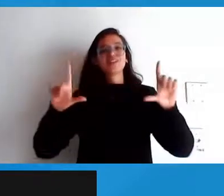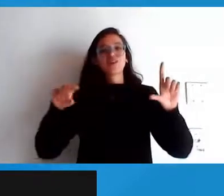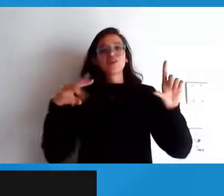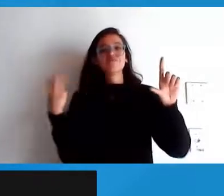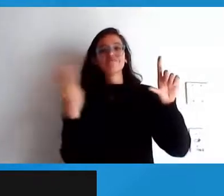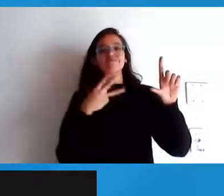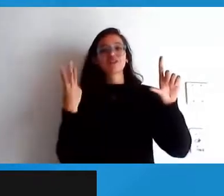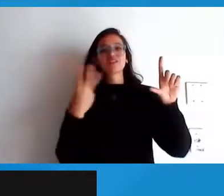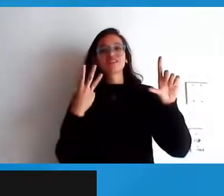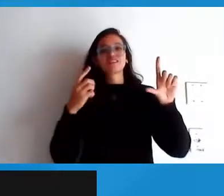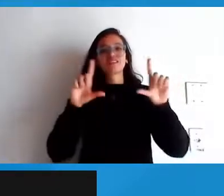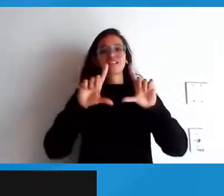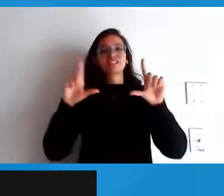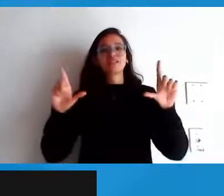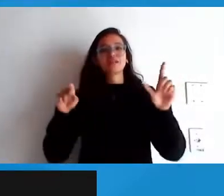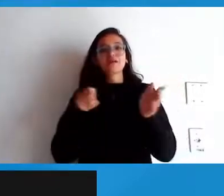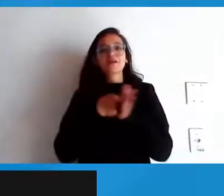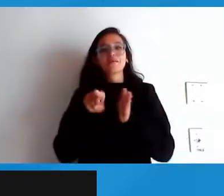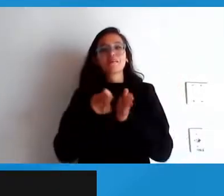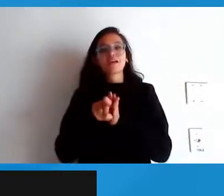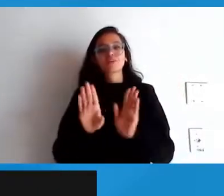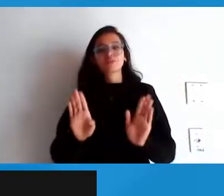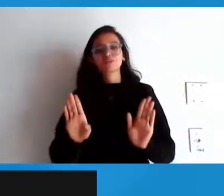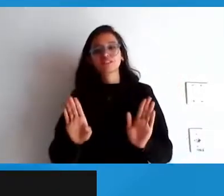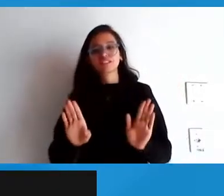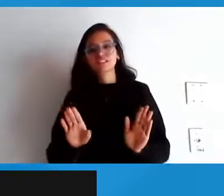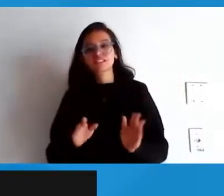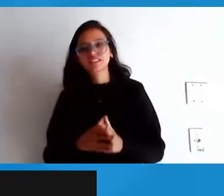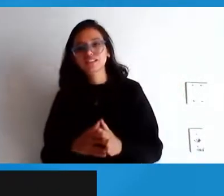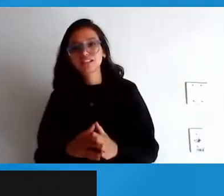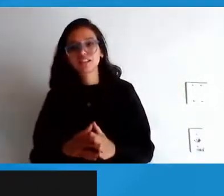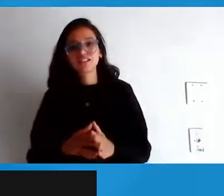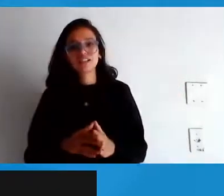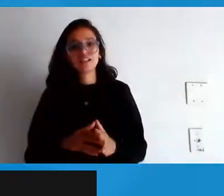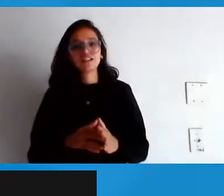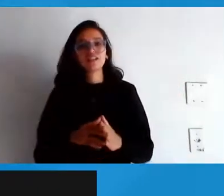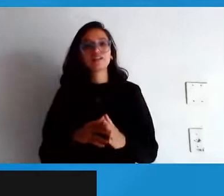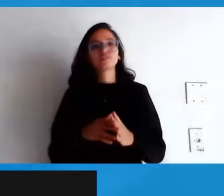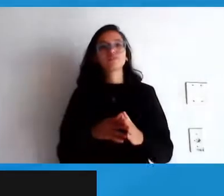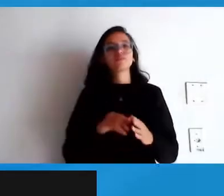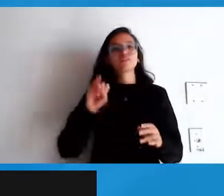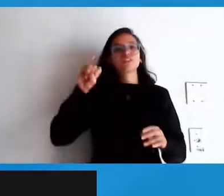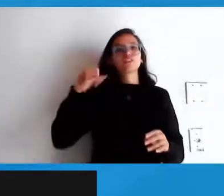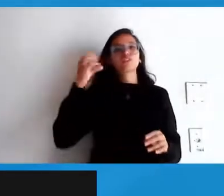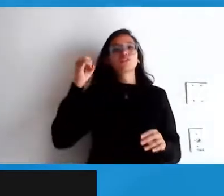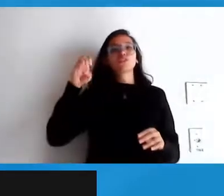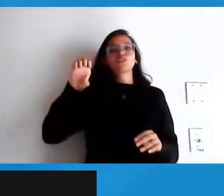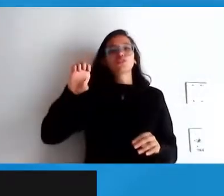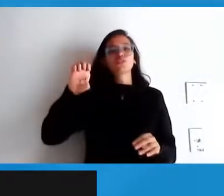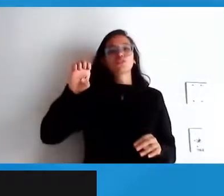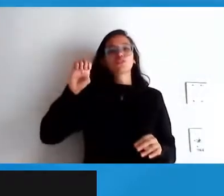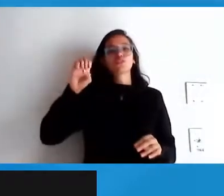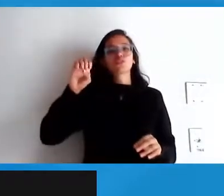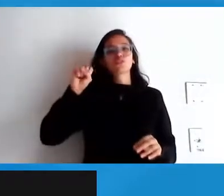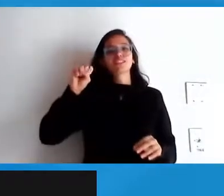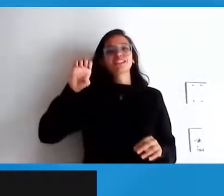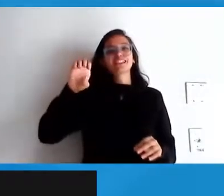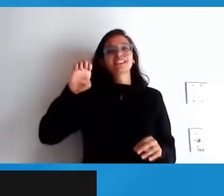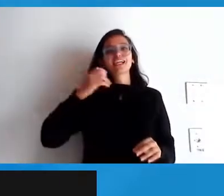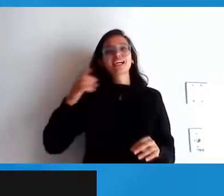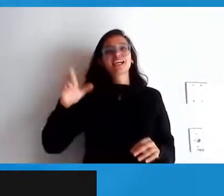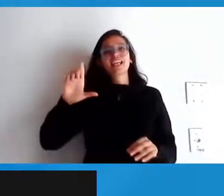e vamos para as perguntas aqui meu querido José Lemos fez aqui as perguntas seguintes